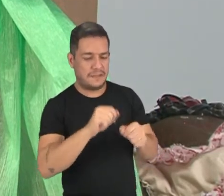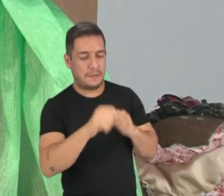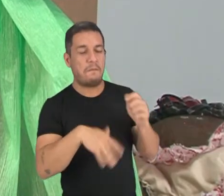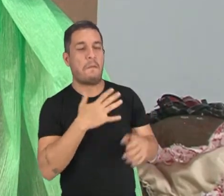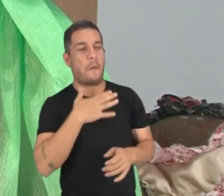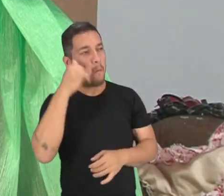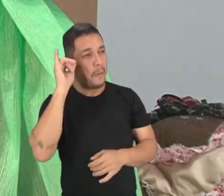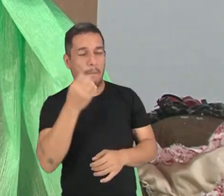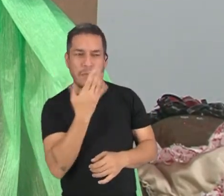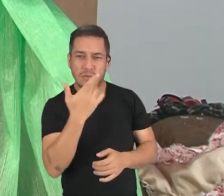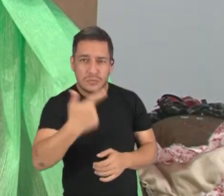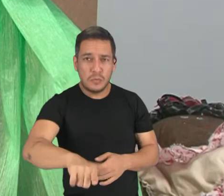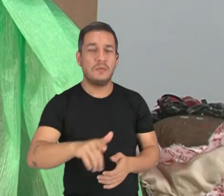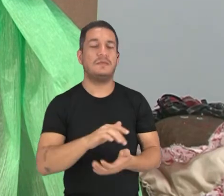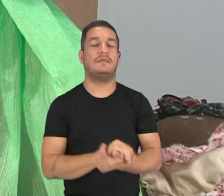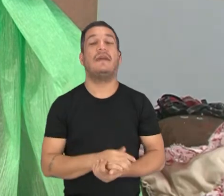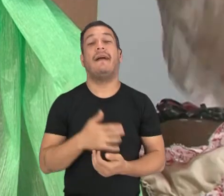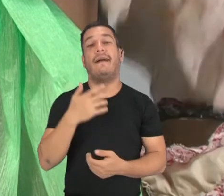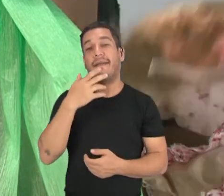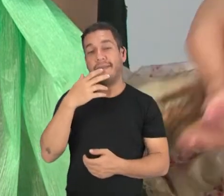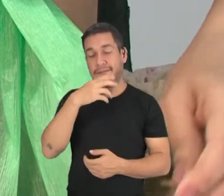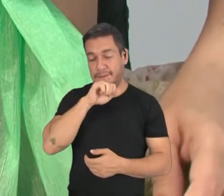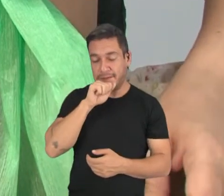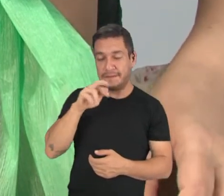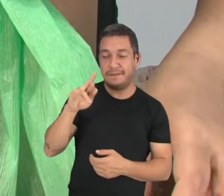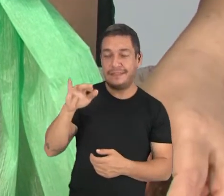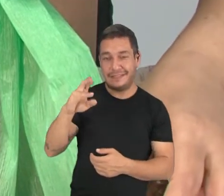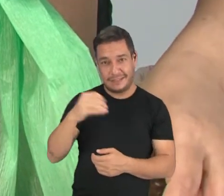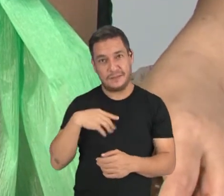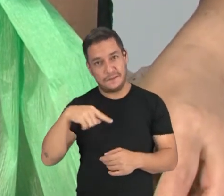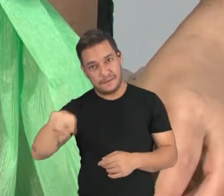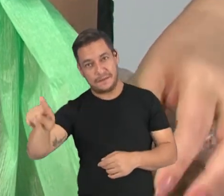bom de novo. Então, pai Francisco foi lá.